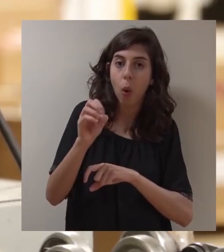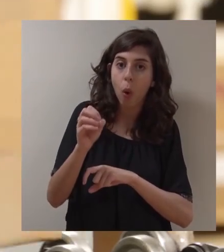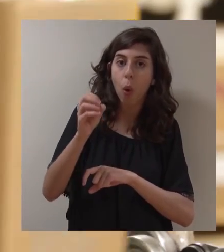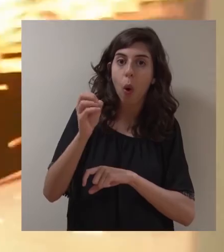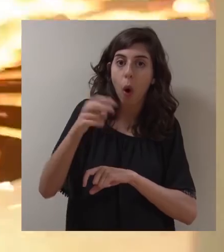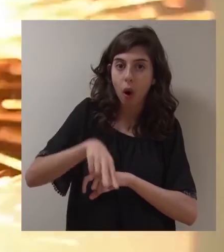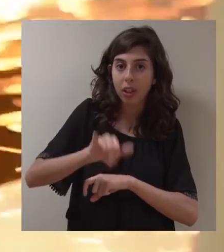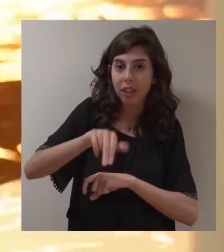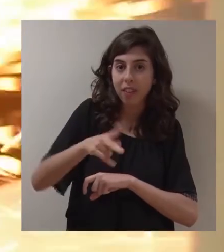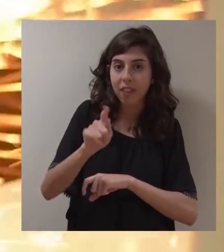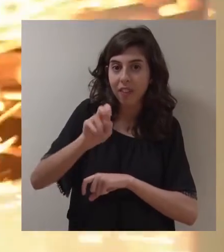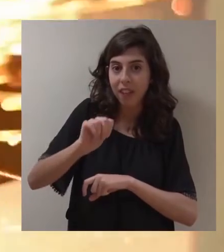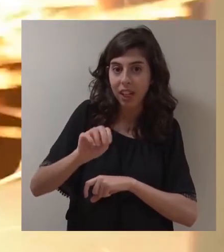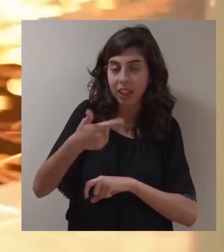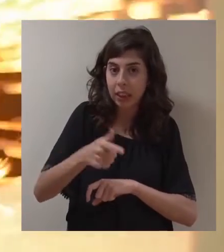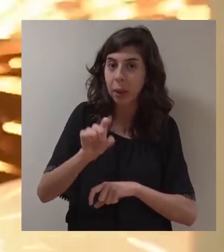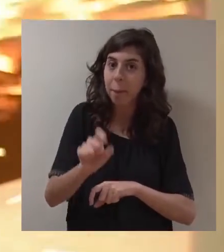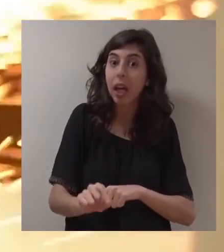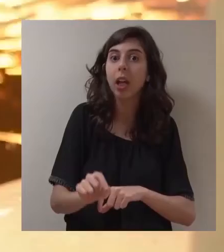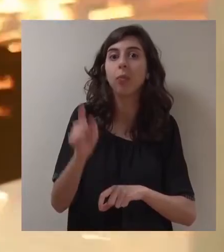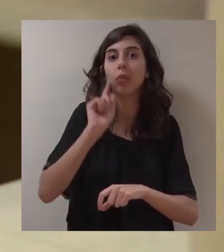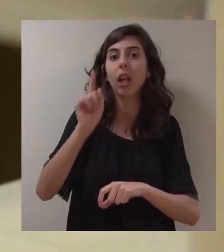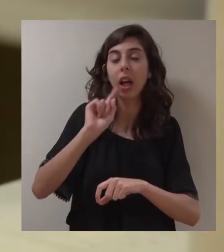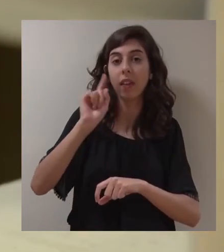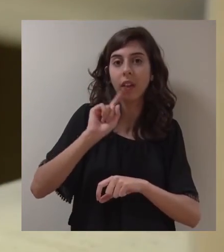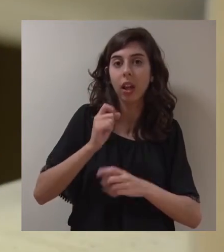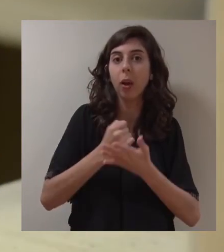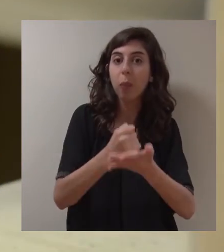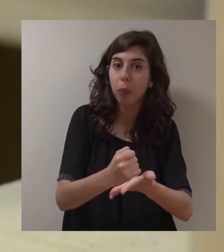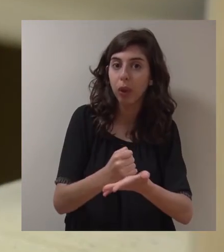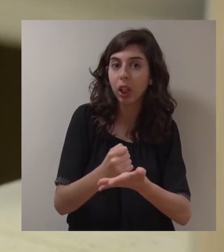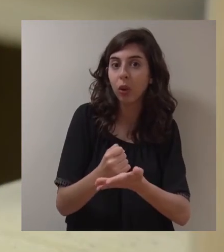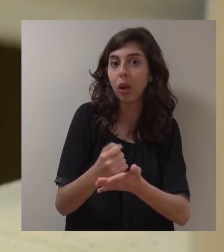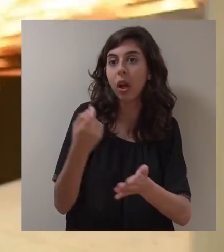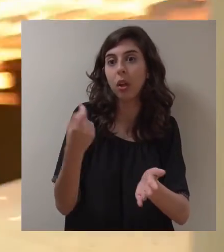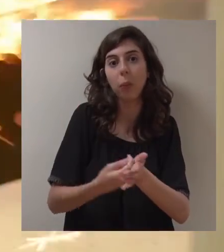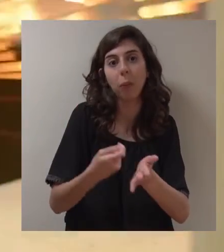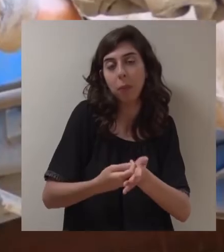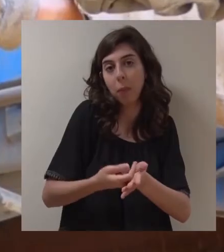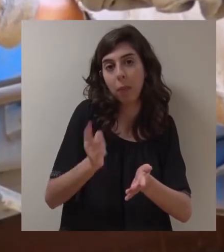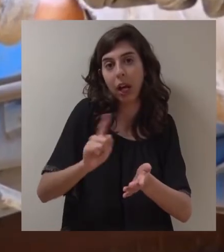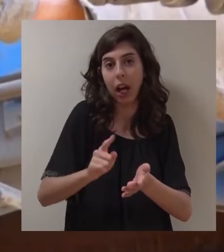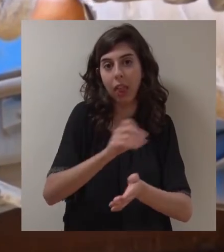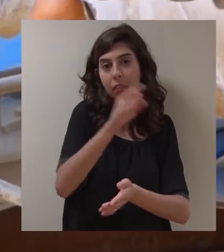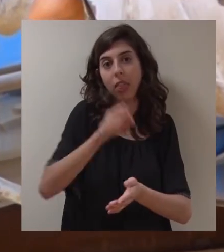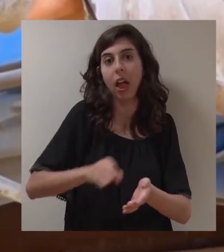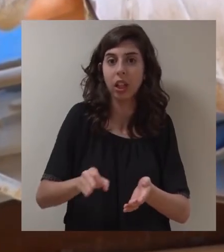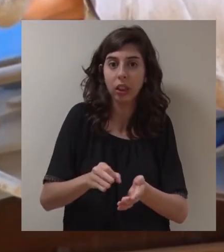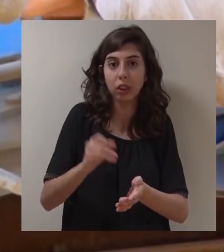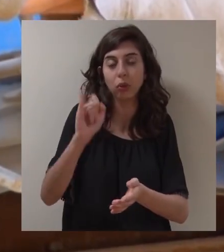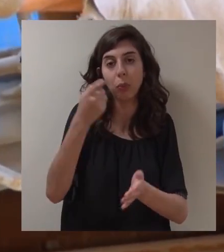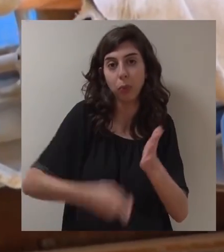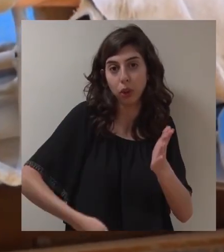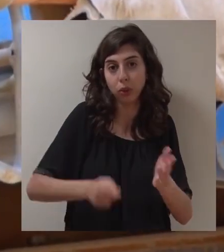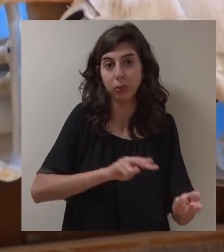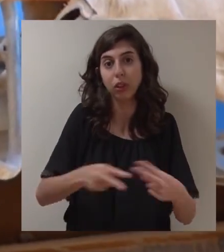Investing Gaia, que tem também uma componente importante neste período de Covid, de apoio por via das isenções, dos não pagamentos de